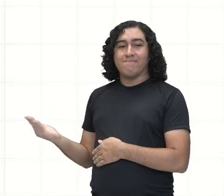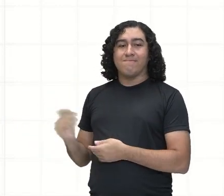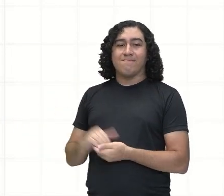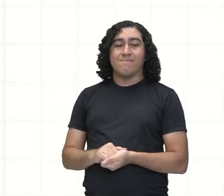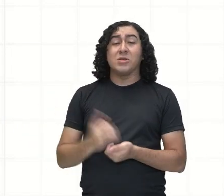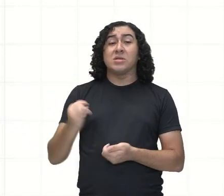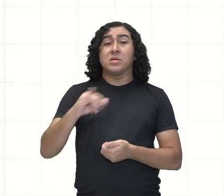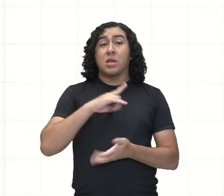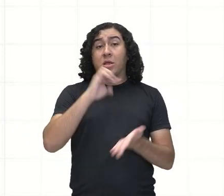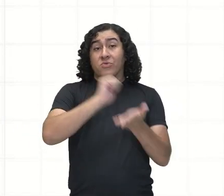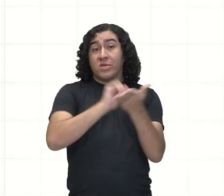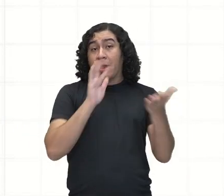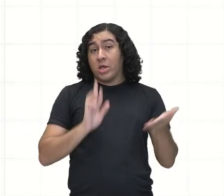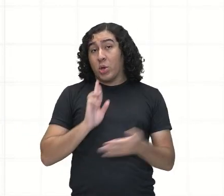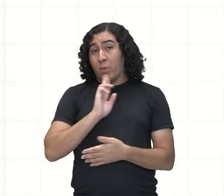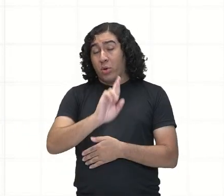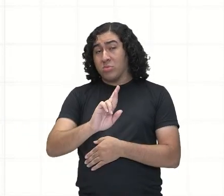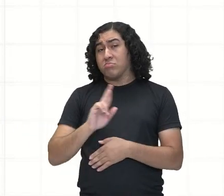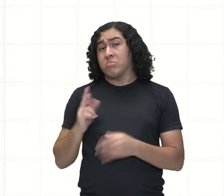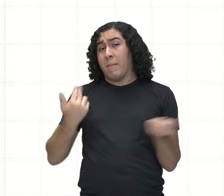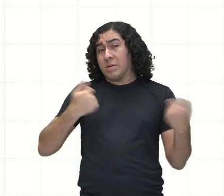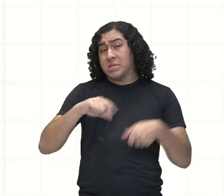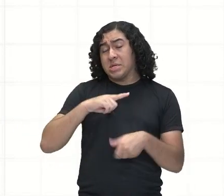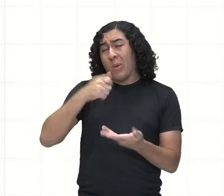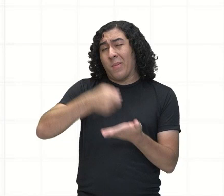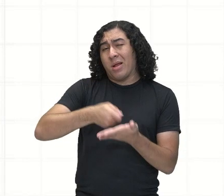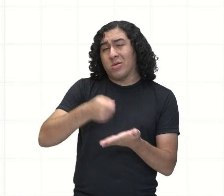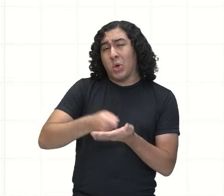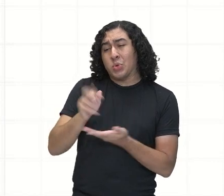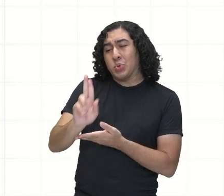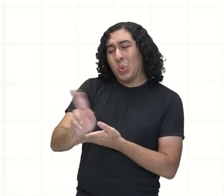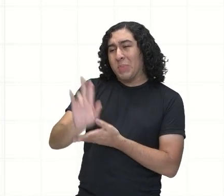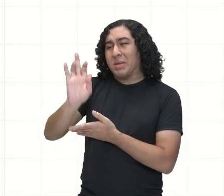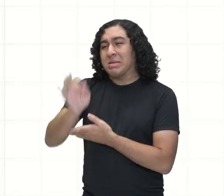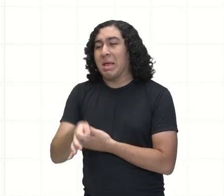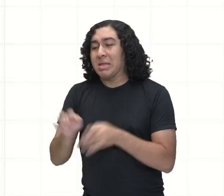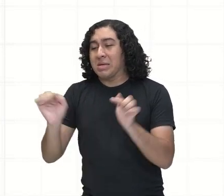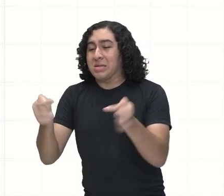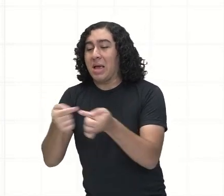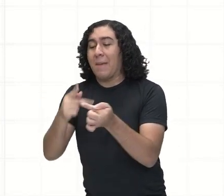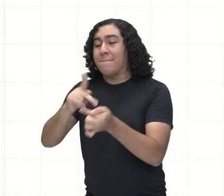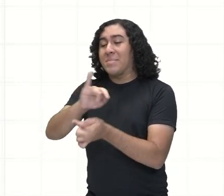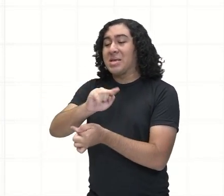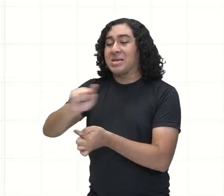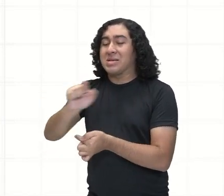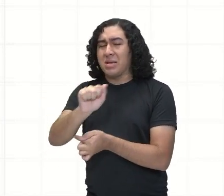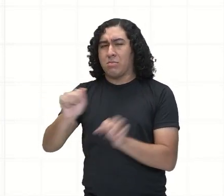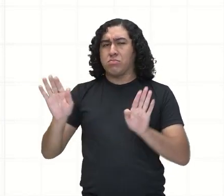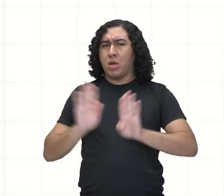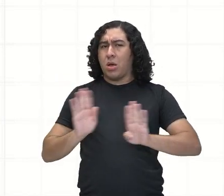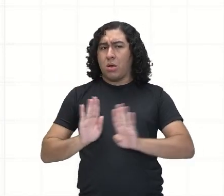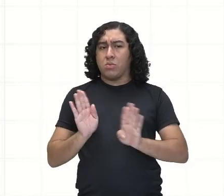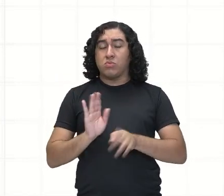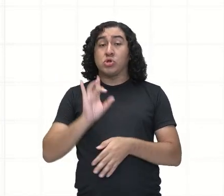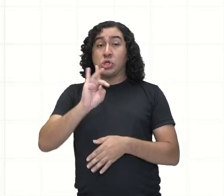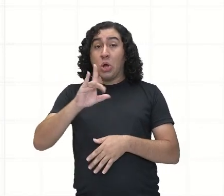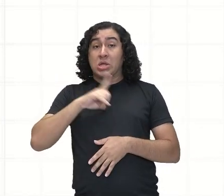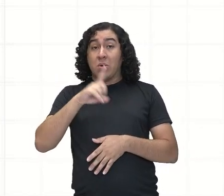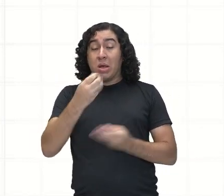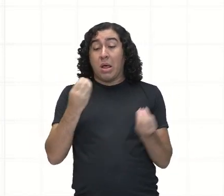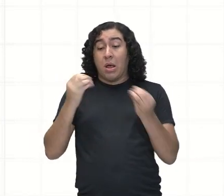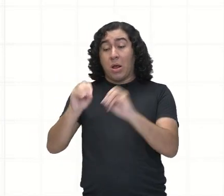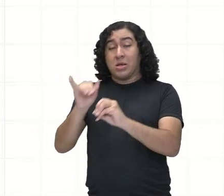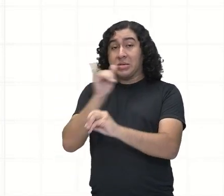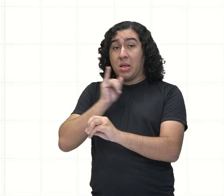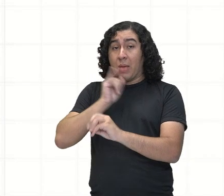fazendo exercício, não necessariamente você precisa colocar ali, né? A palavra pizza aqui, tá? Eu coloquei para ficar bem claro aqui